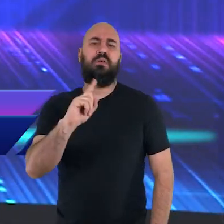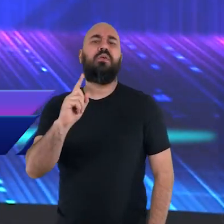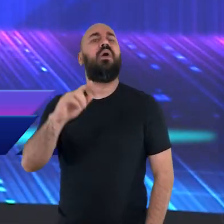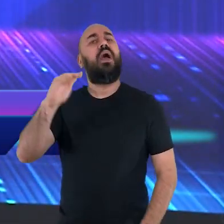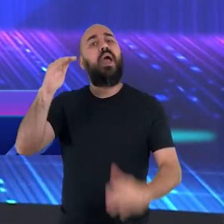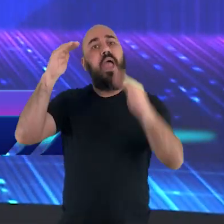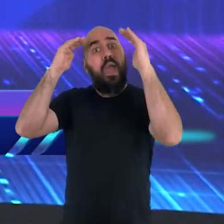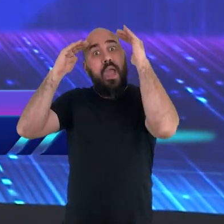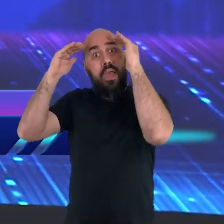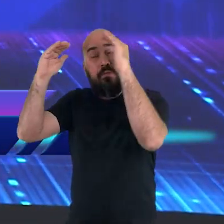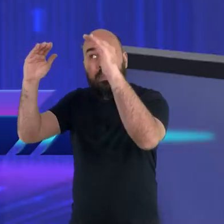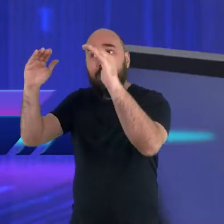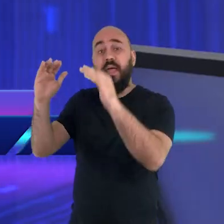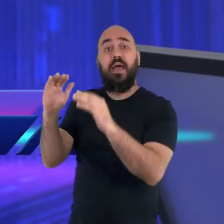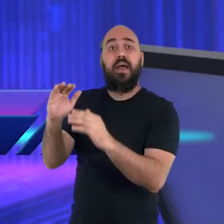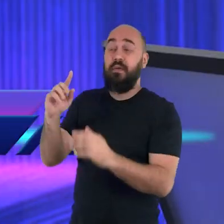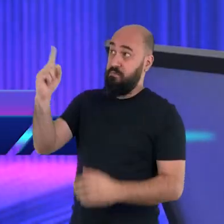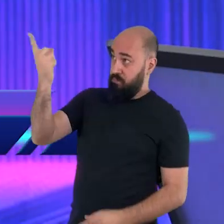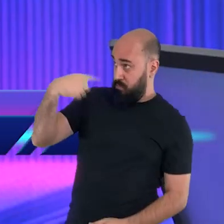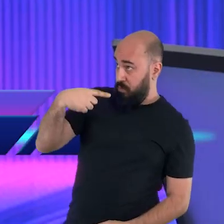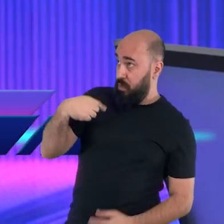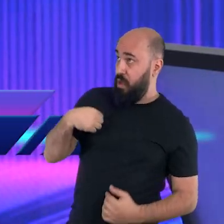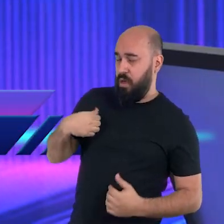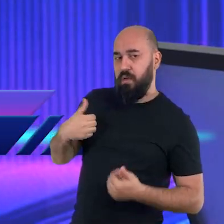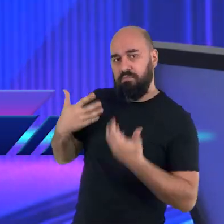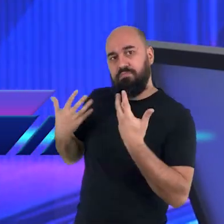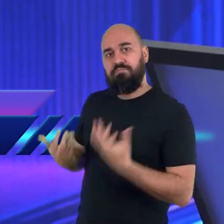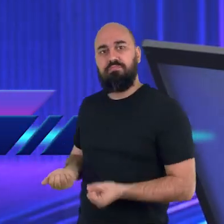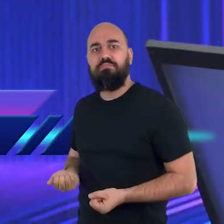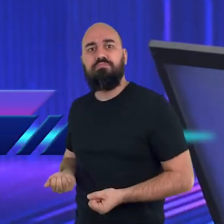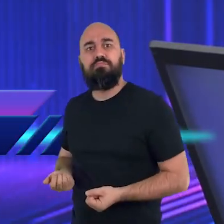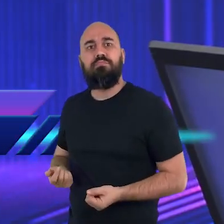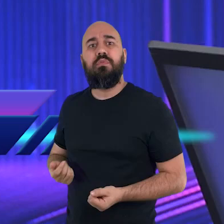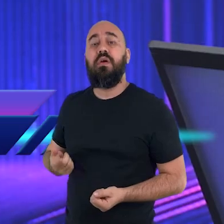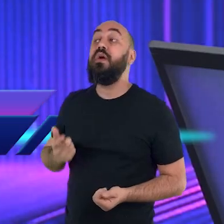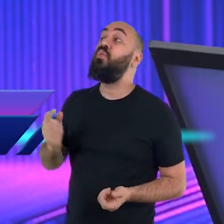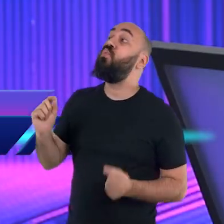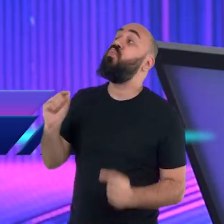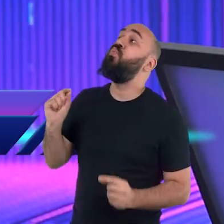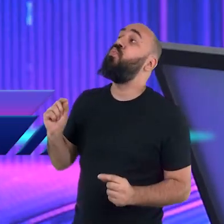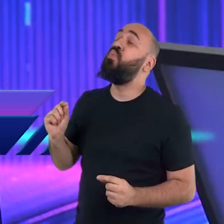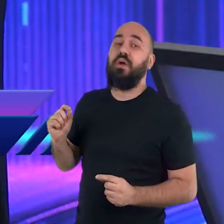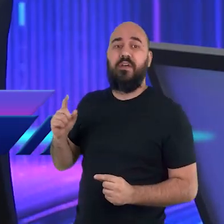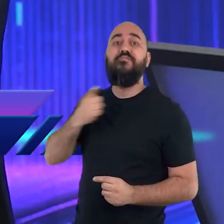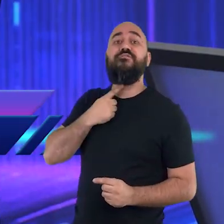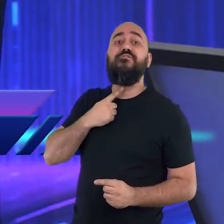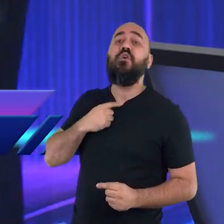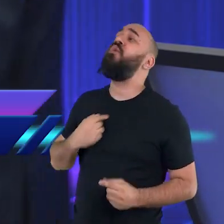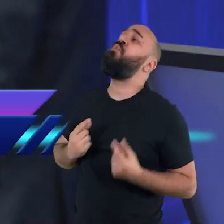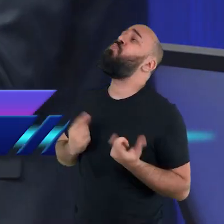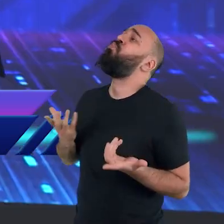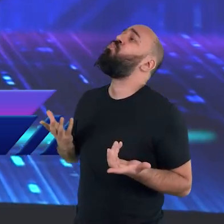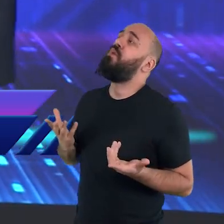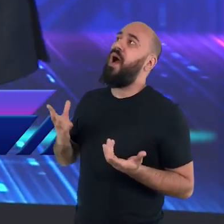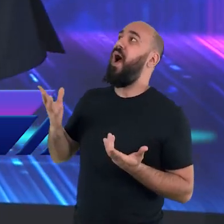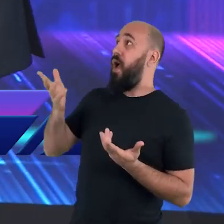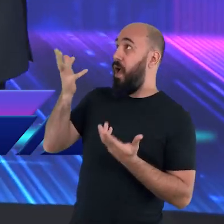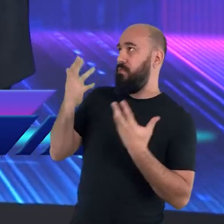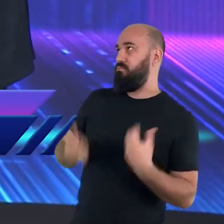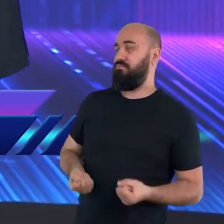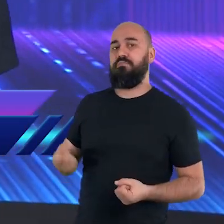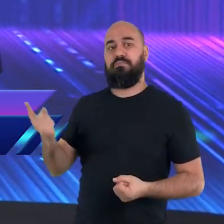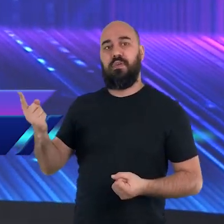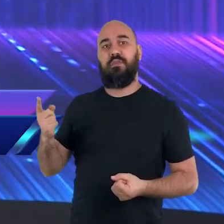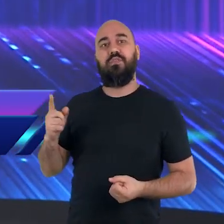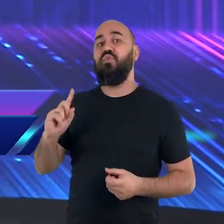Deus. Temer a Deus é colocar a sua vida em conformidade com a vontade dEle. Isso significa temer a Deus. Temer a Deus não é ficar escondido de